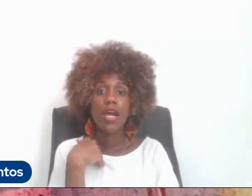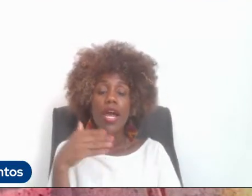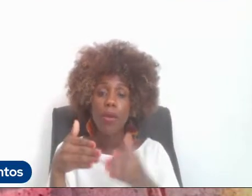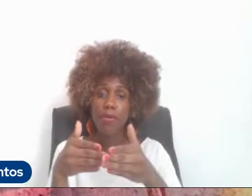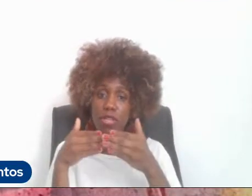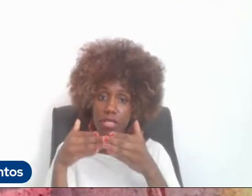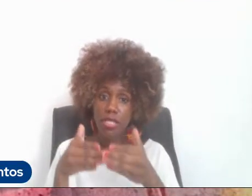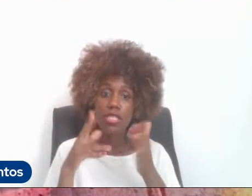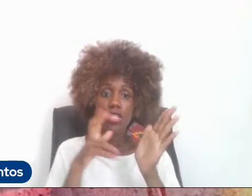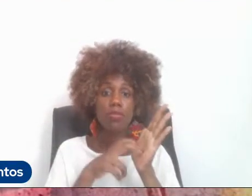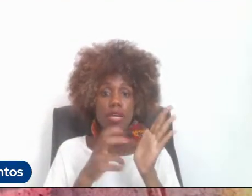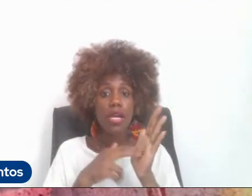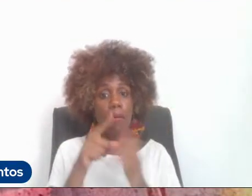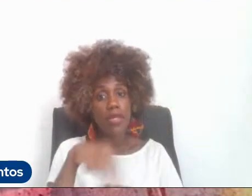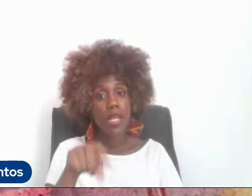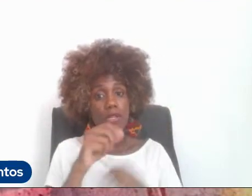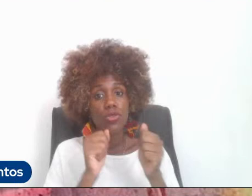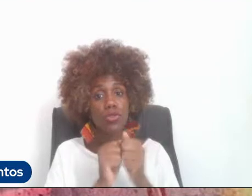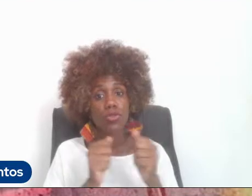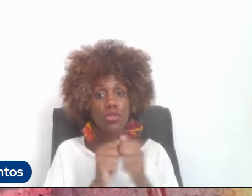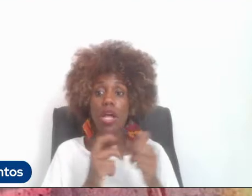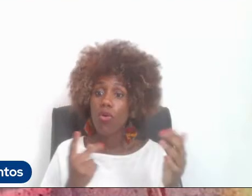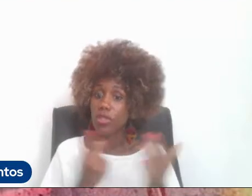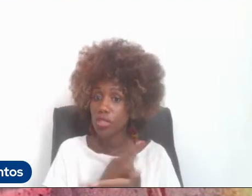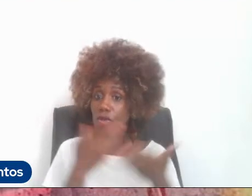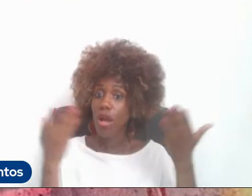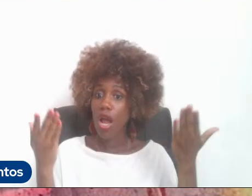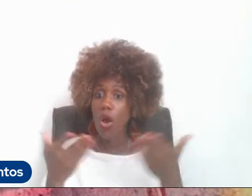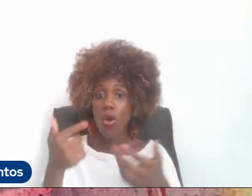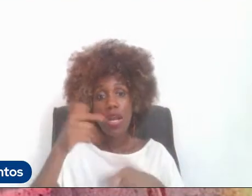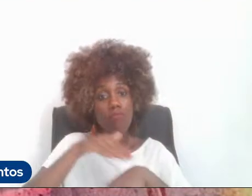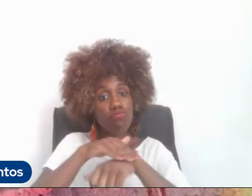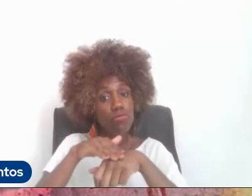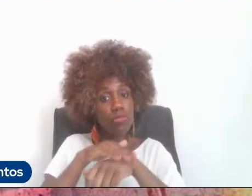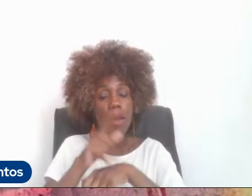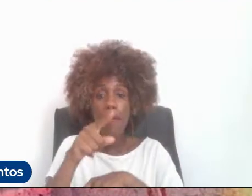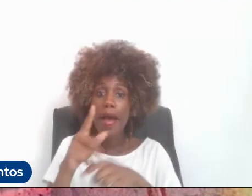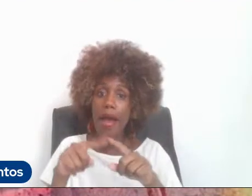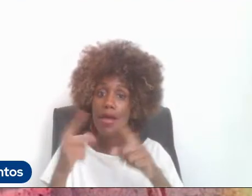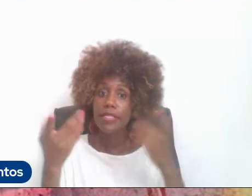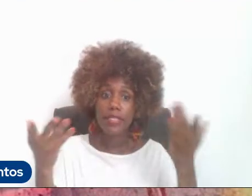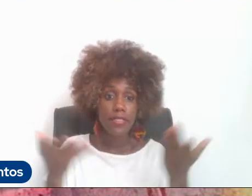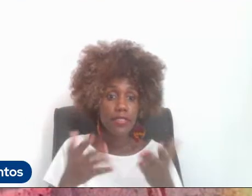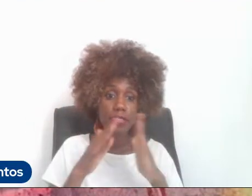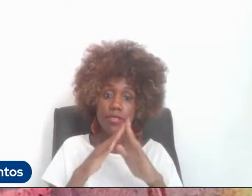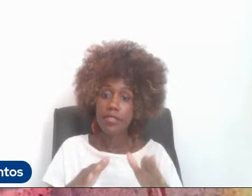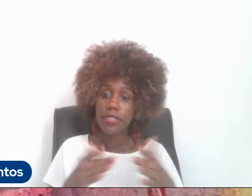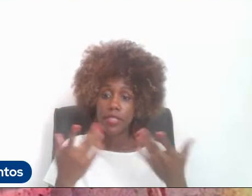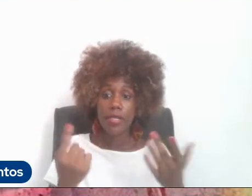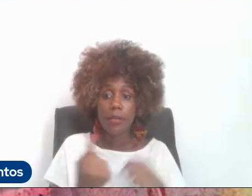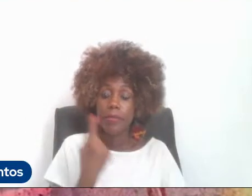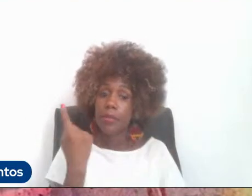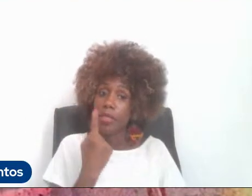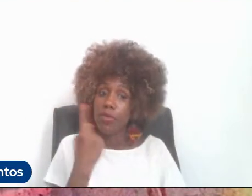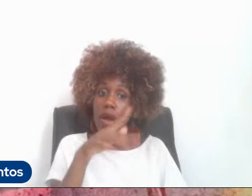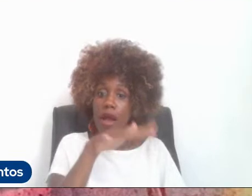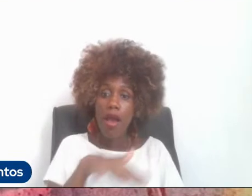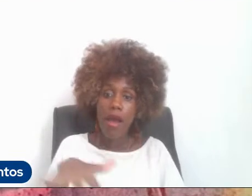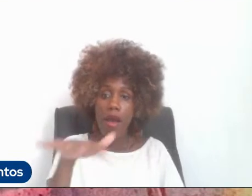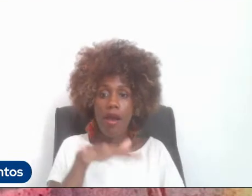poder estar aqui com vocês. Então, isso está acontecendo agora, mas nesse clima, em primeiro lugar, a área de